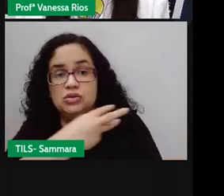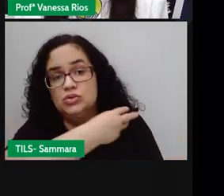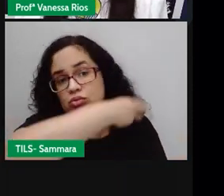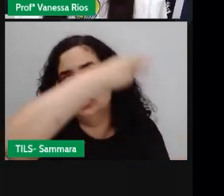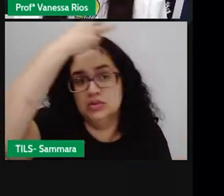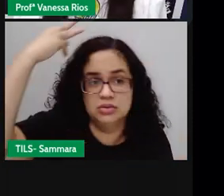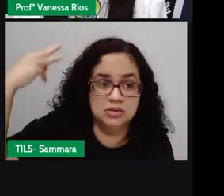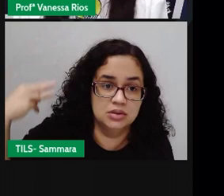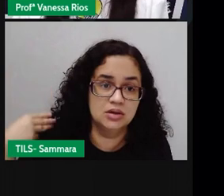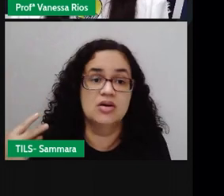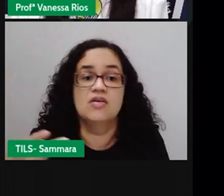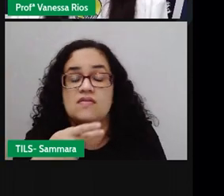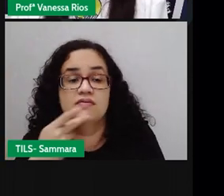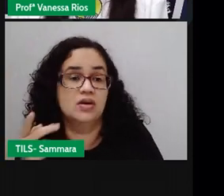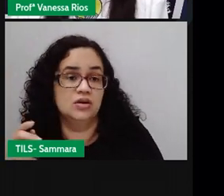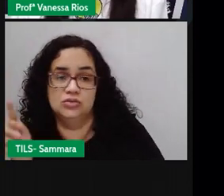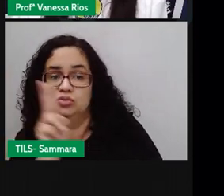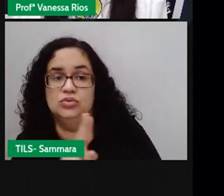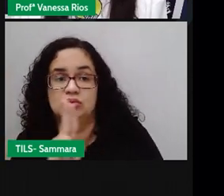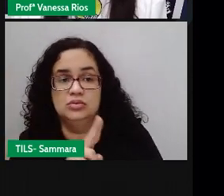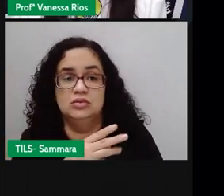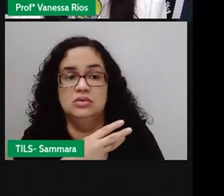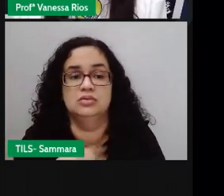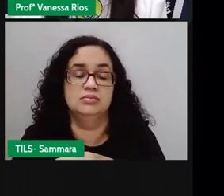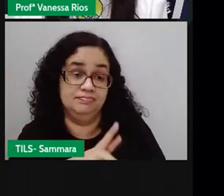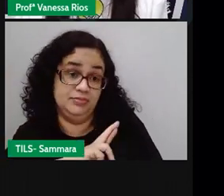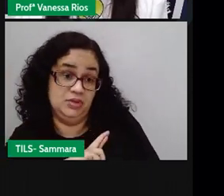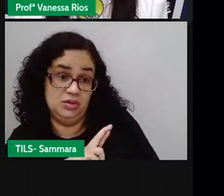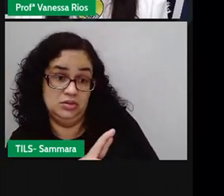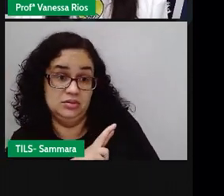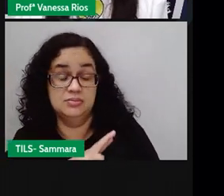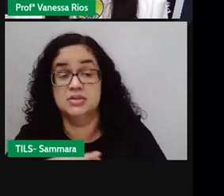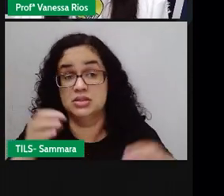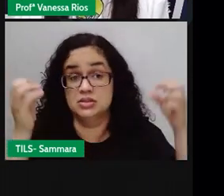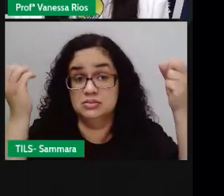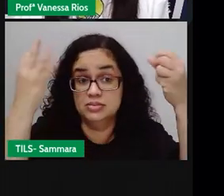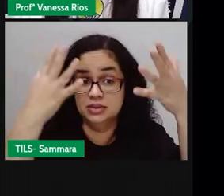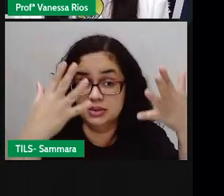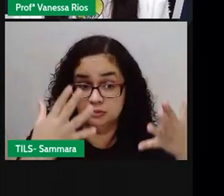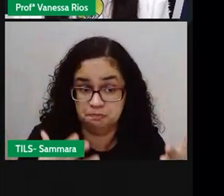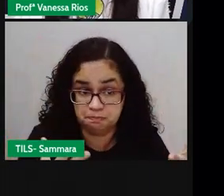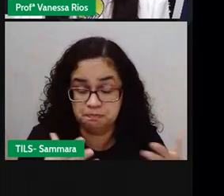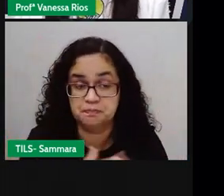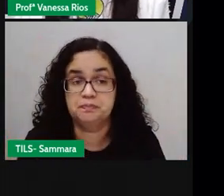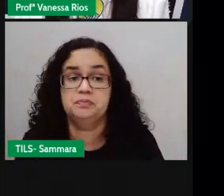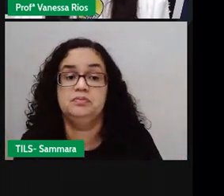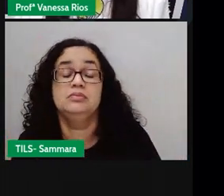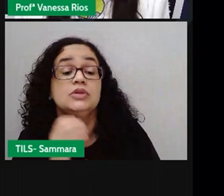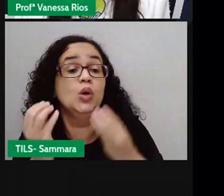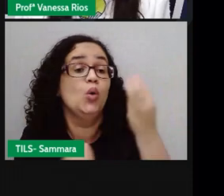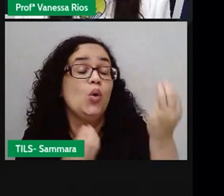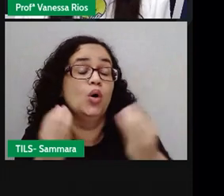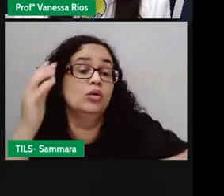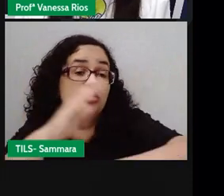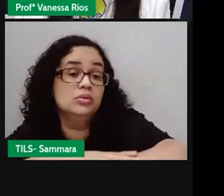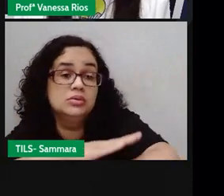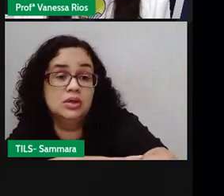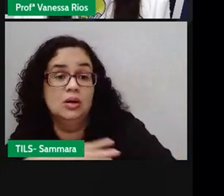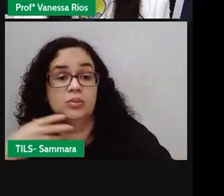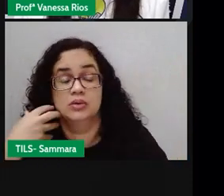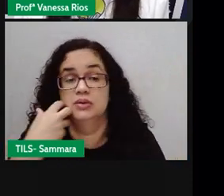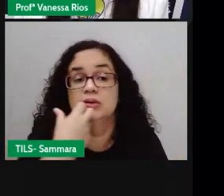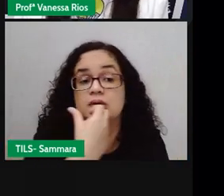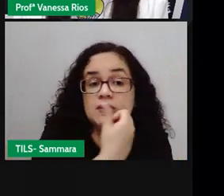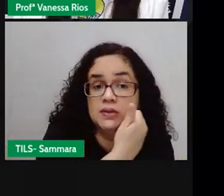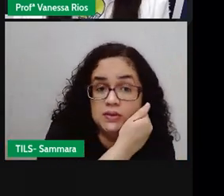Outras versões não utilizam essa parte religiosa para explicar como é que o sapo se salvou.